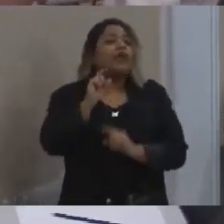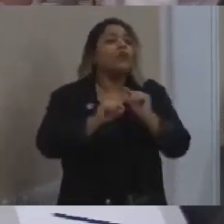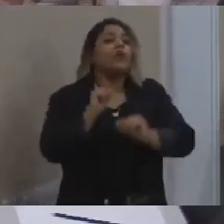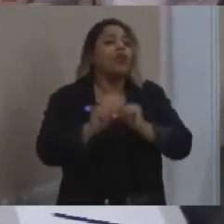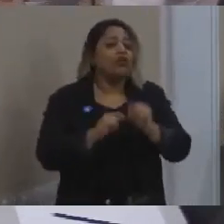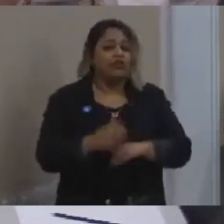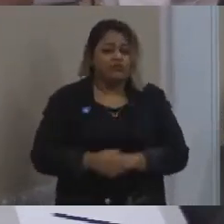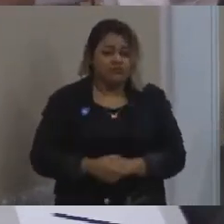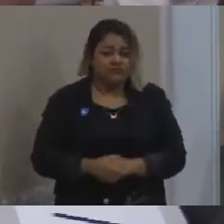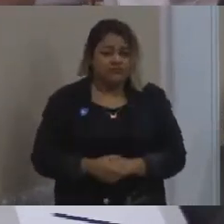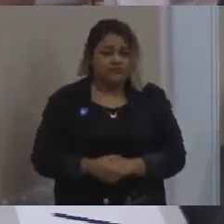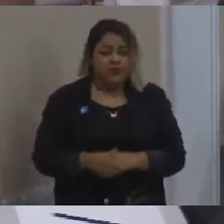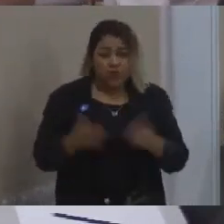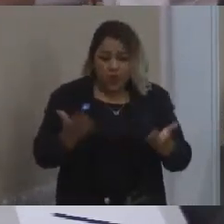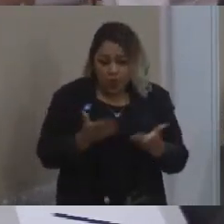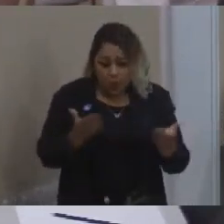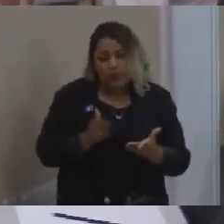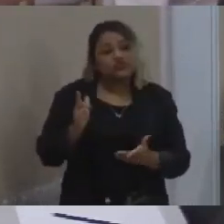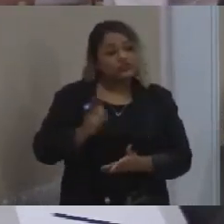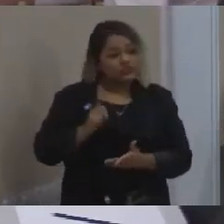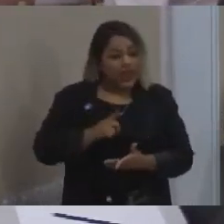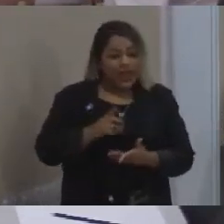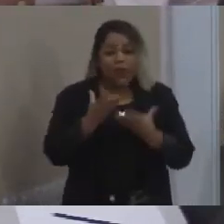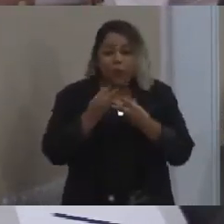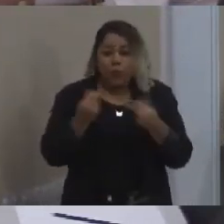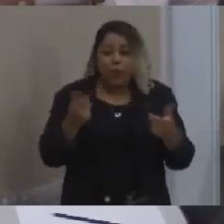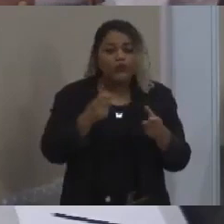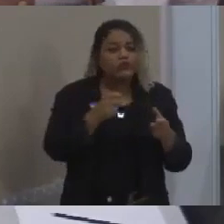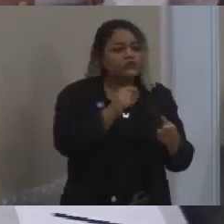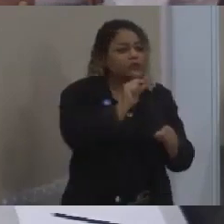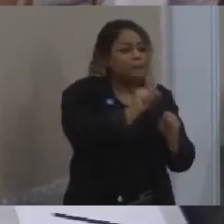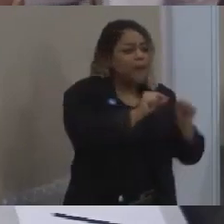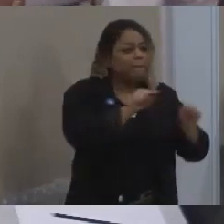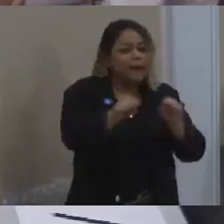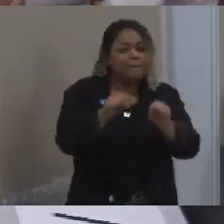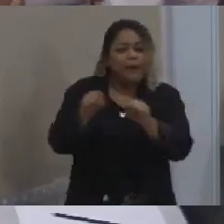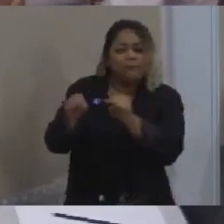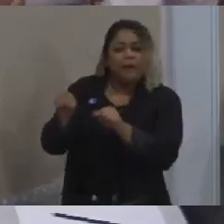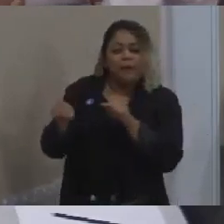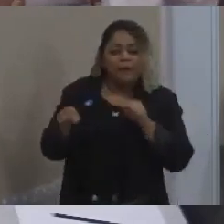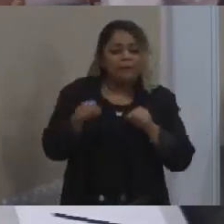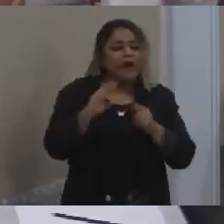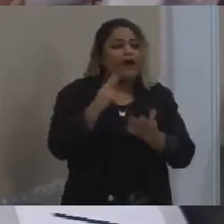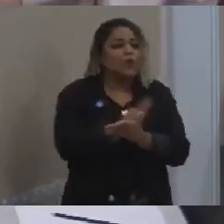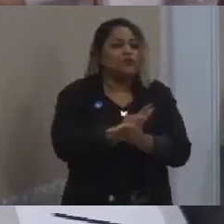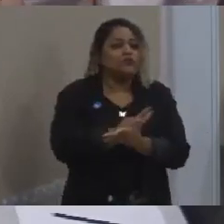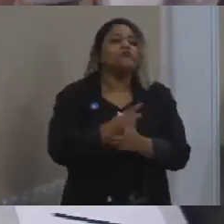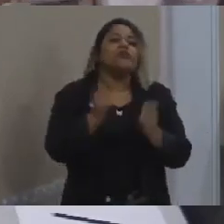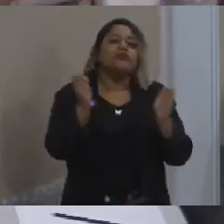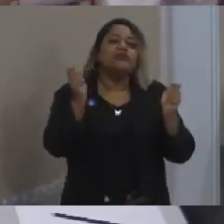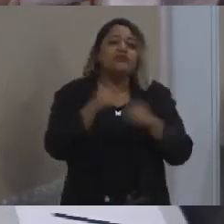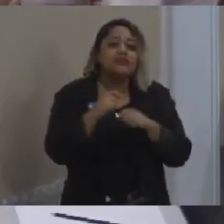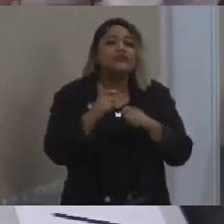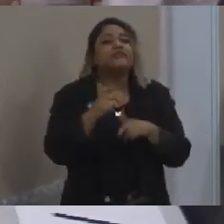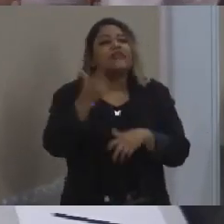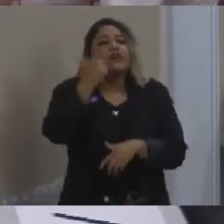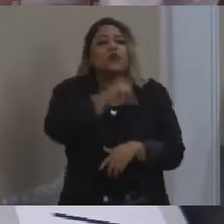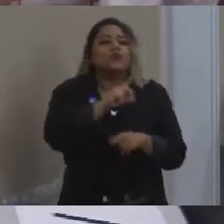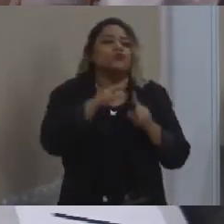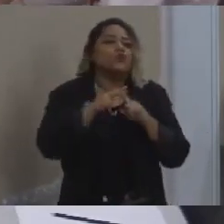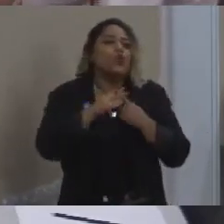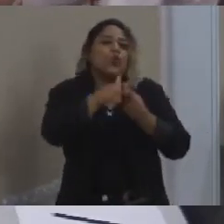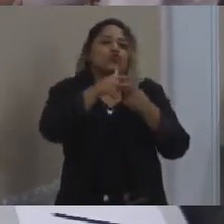acontecendo que vão gerar oportunidades de correção de rota na cidade. E a não pode falhar. A gente não pode falhar.